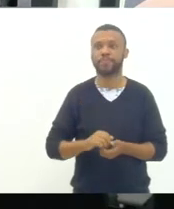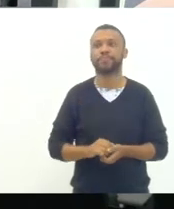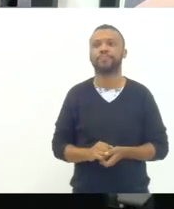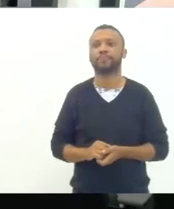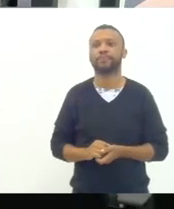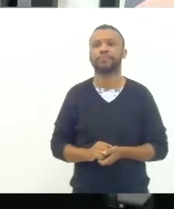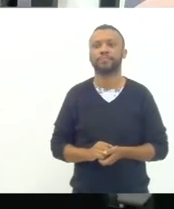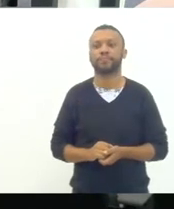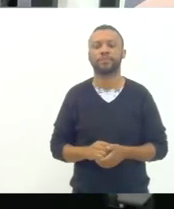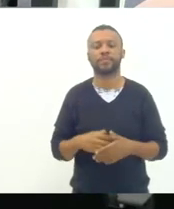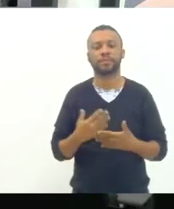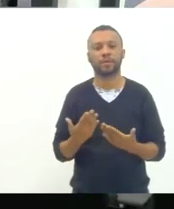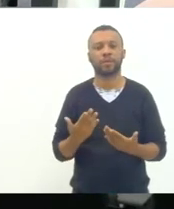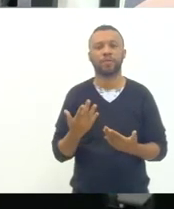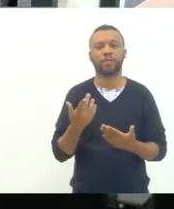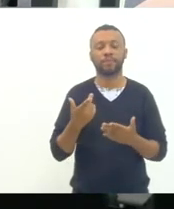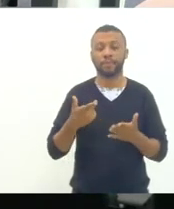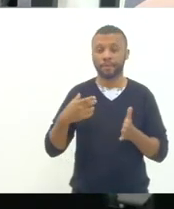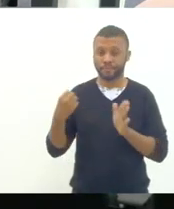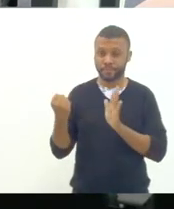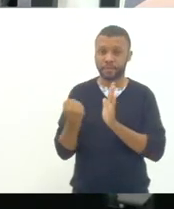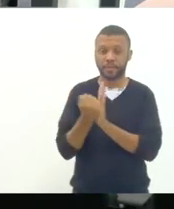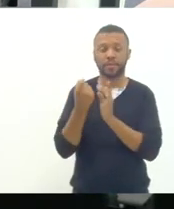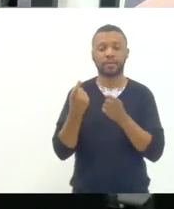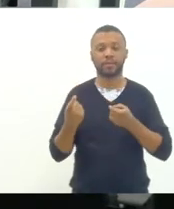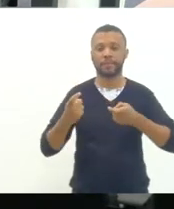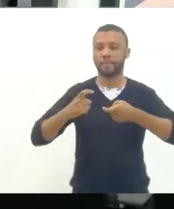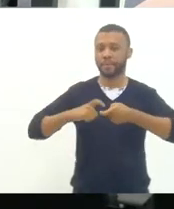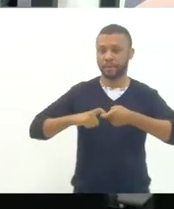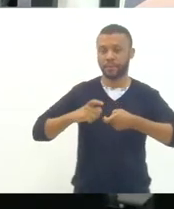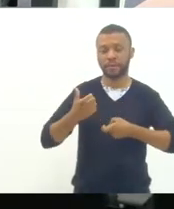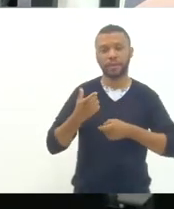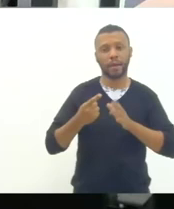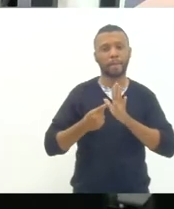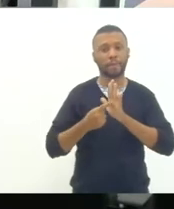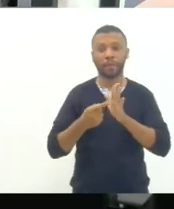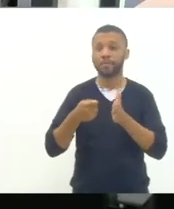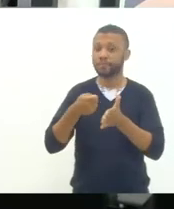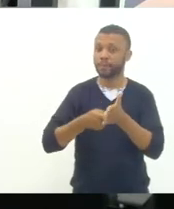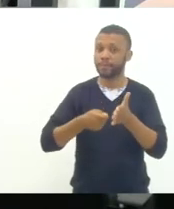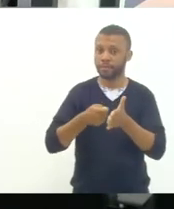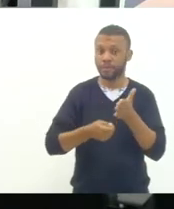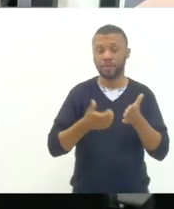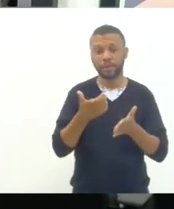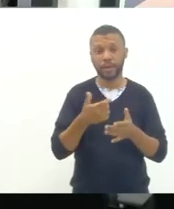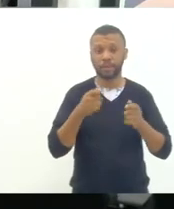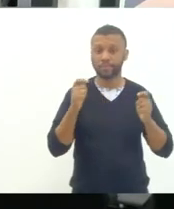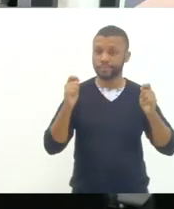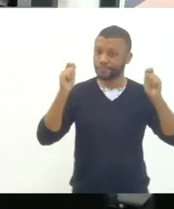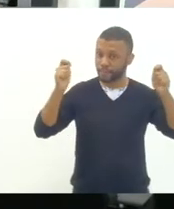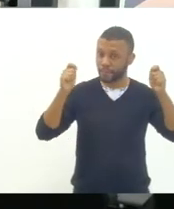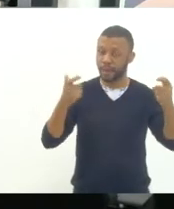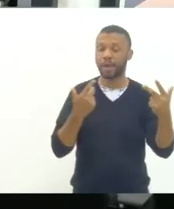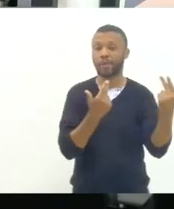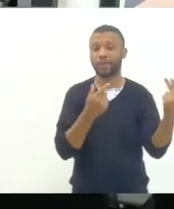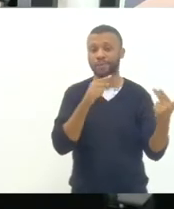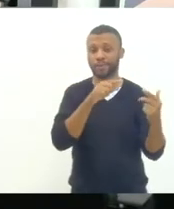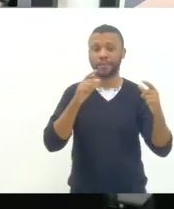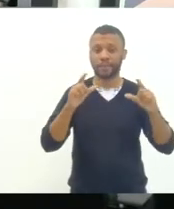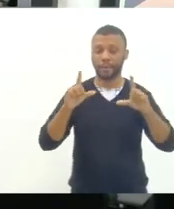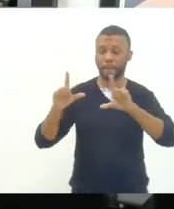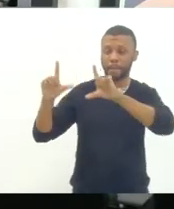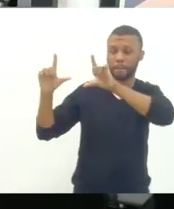e Andressa para selar ainda mais essa parceria eu queria apresentar uma reivindicação de que eu quero um cartaz igual esse que você tem atrás de você